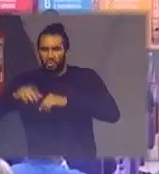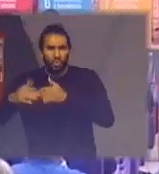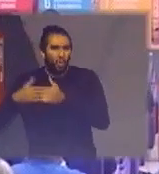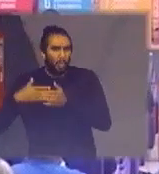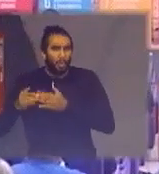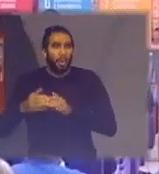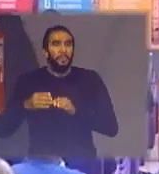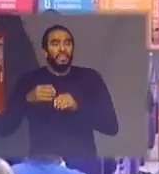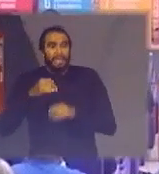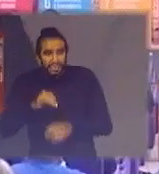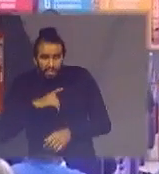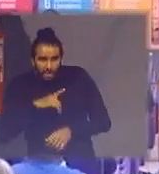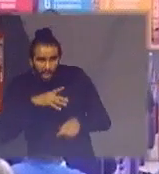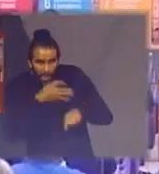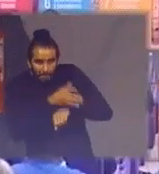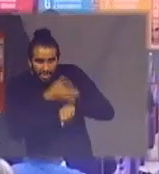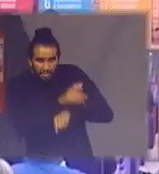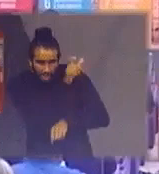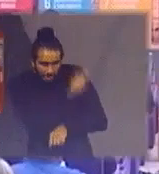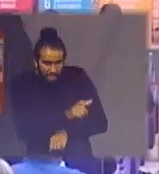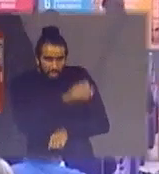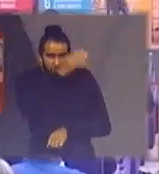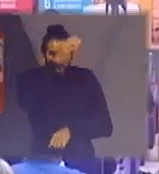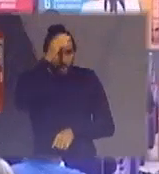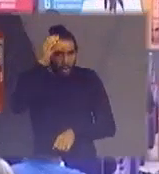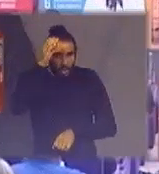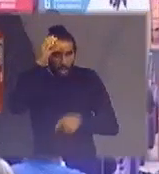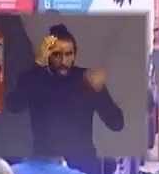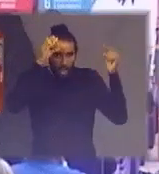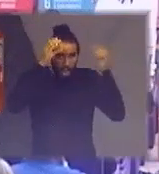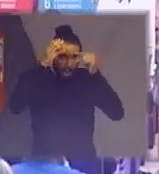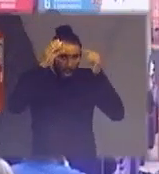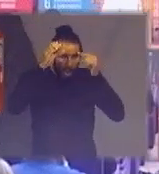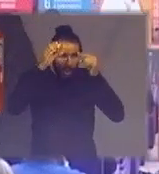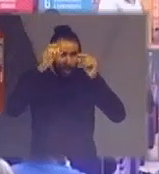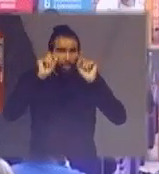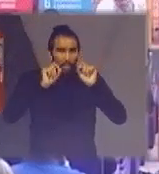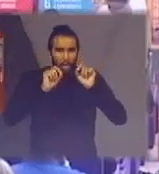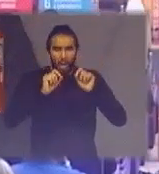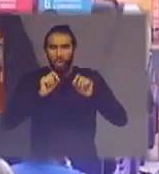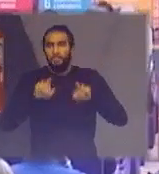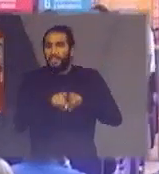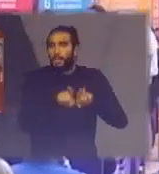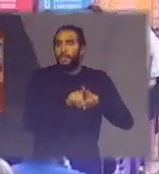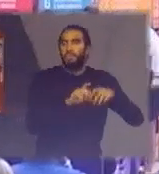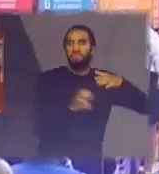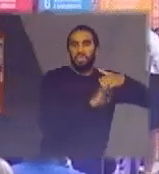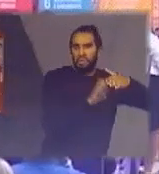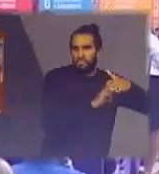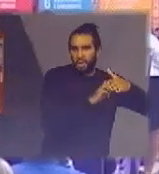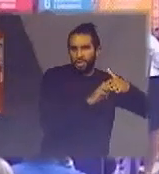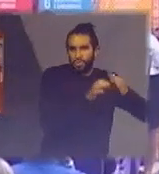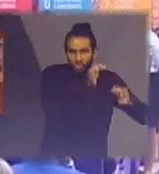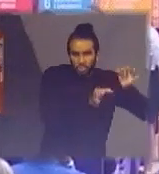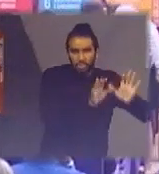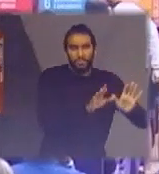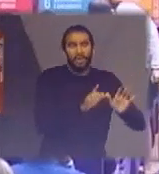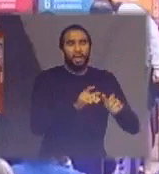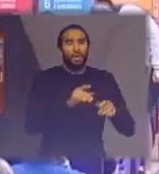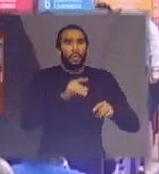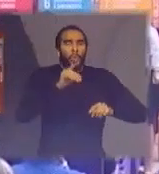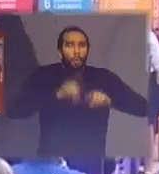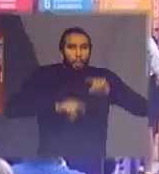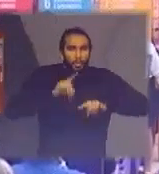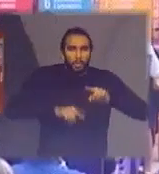participação do consumidor consumidor pessoa física ou pessoa jurídica os produtos sujeitos a